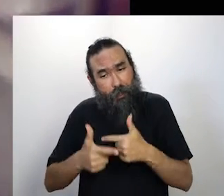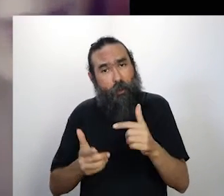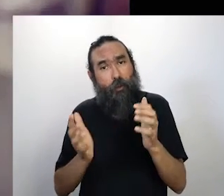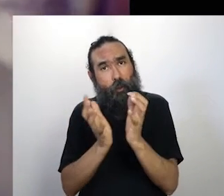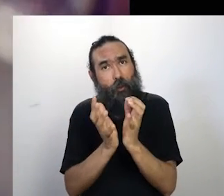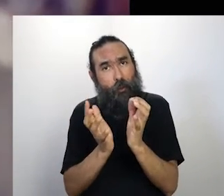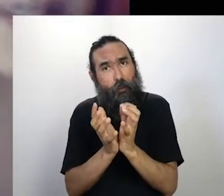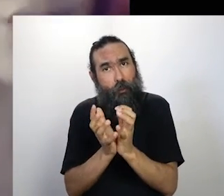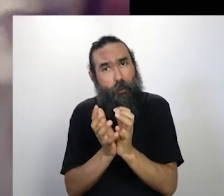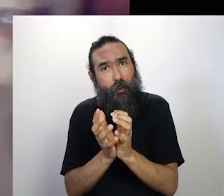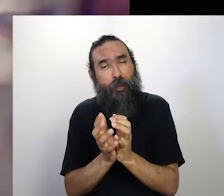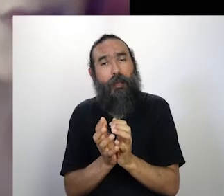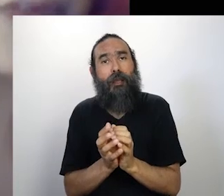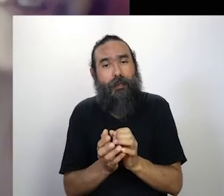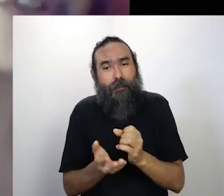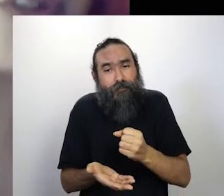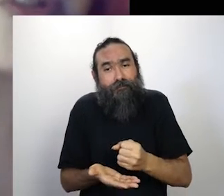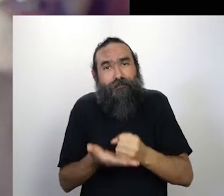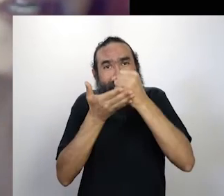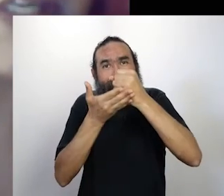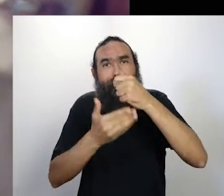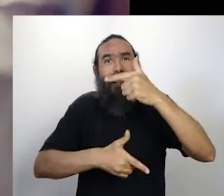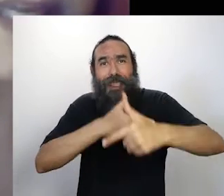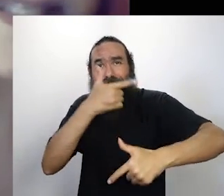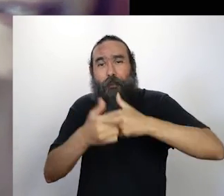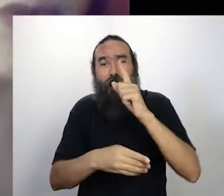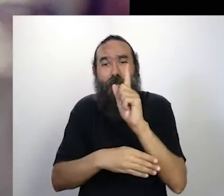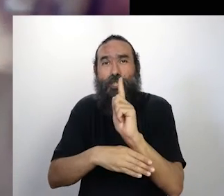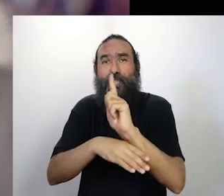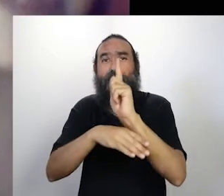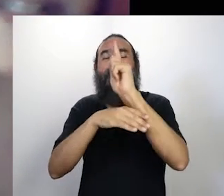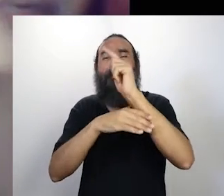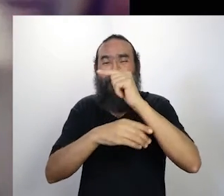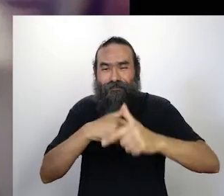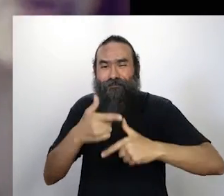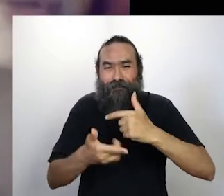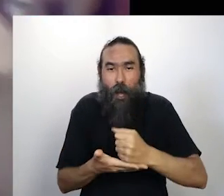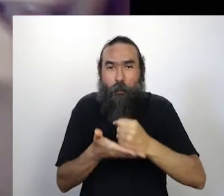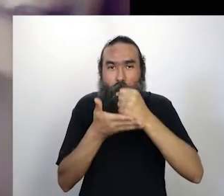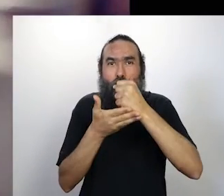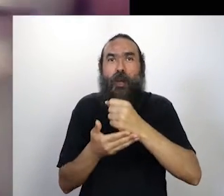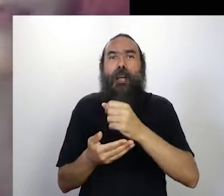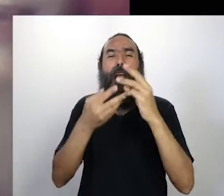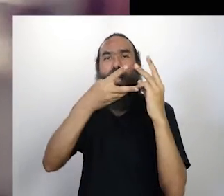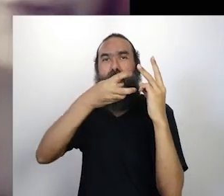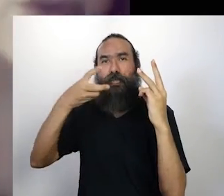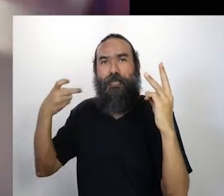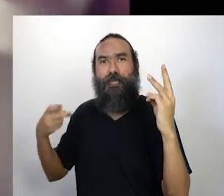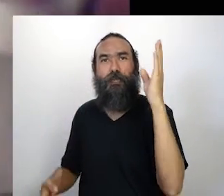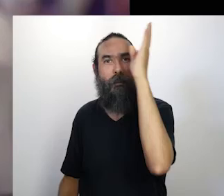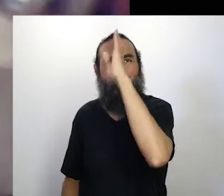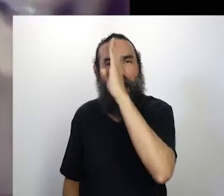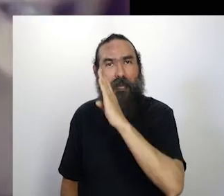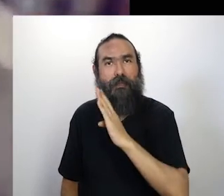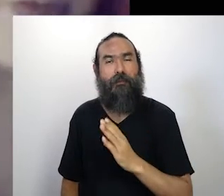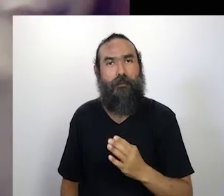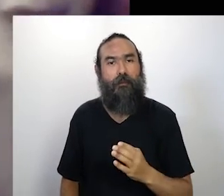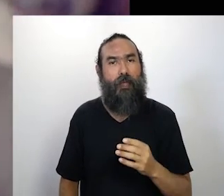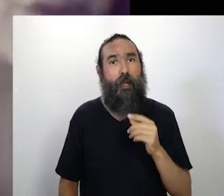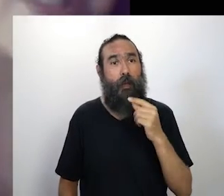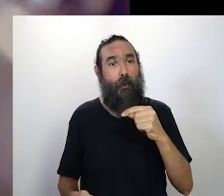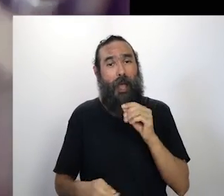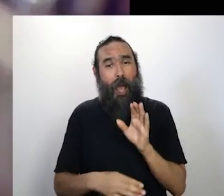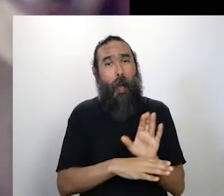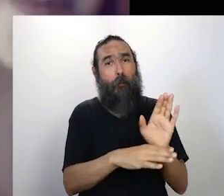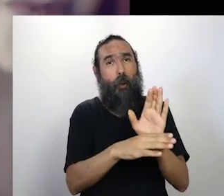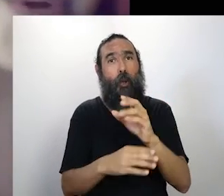relacionado à PIB, que é a Articulação dos Povos Indígenas do Brasil, para a gente fazer um apoio direto aos vários grupos que existem aqui em São Paulo,